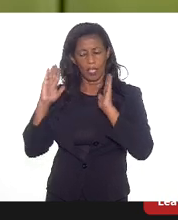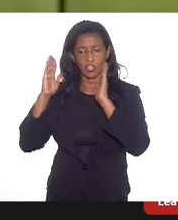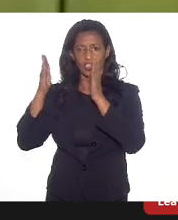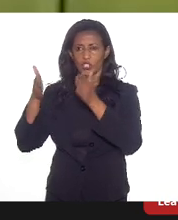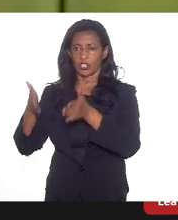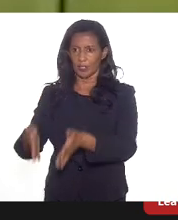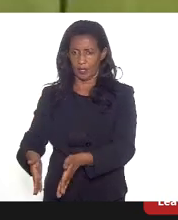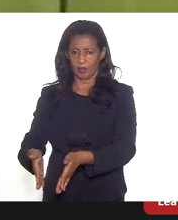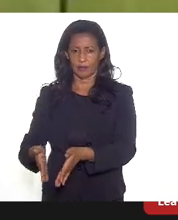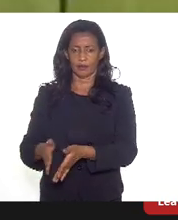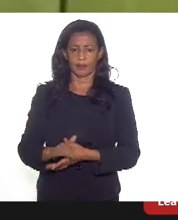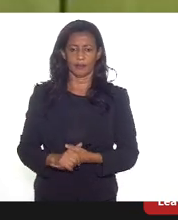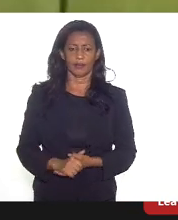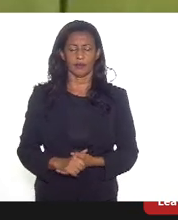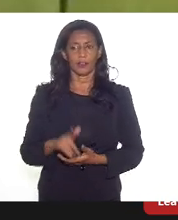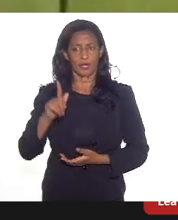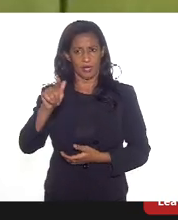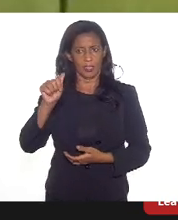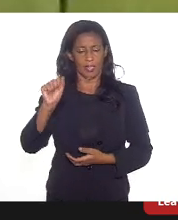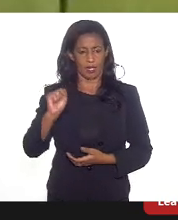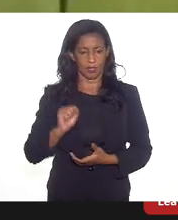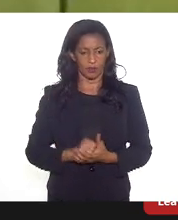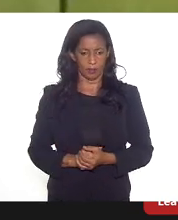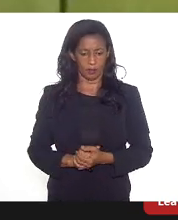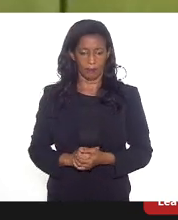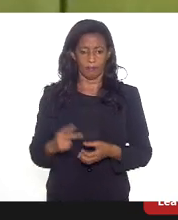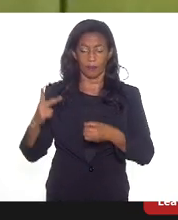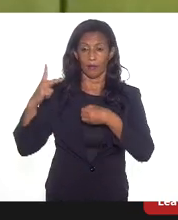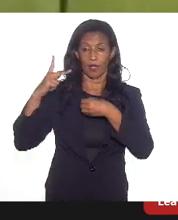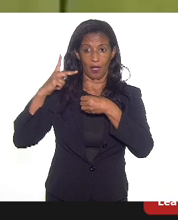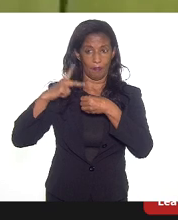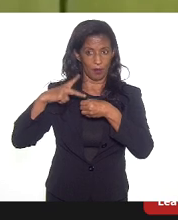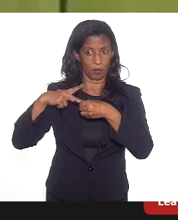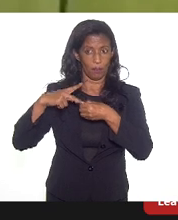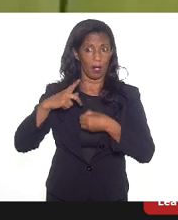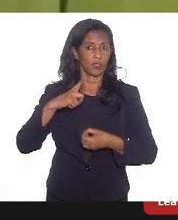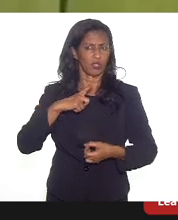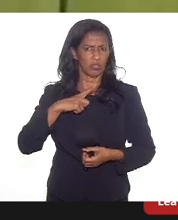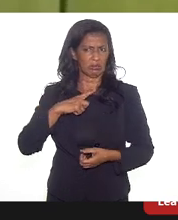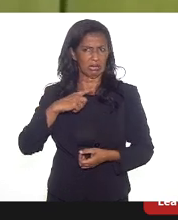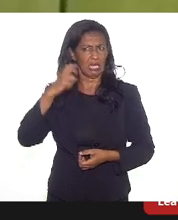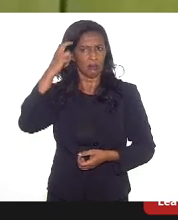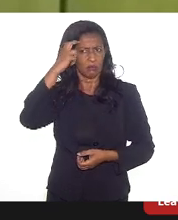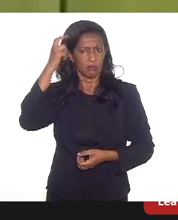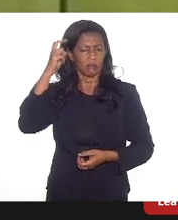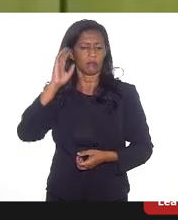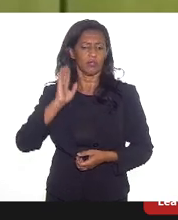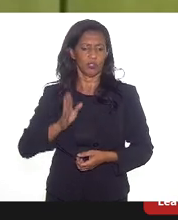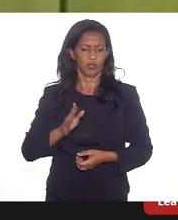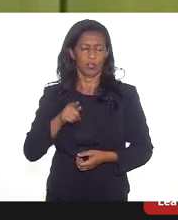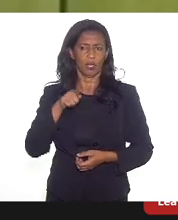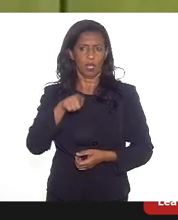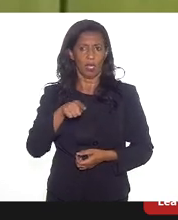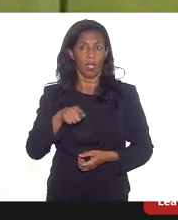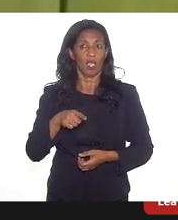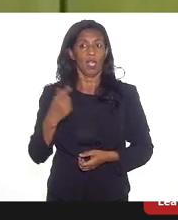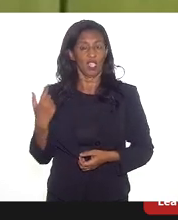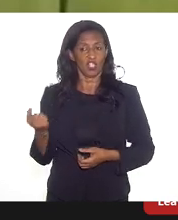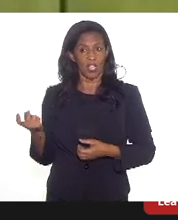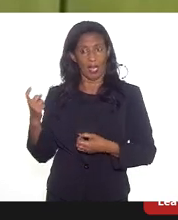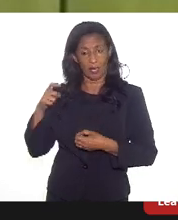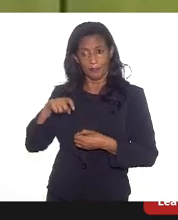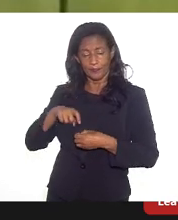gás. A Petrobras tem essa mentalidade, você está coberto de razão. Ele quer reinjetar,